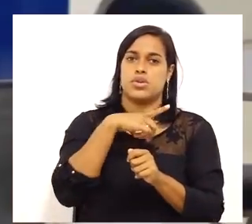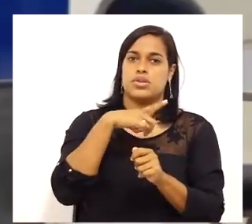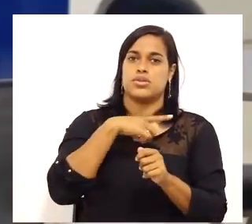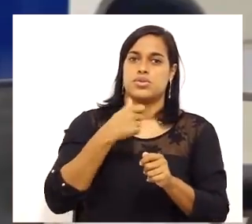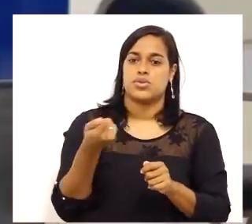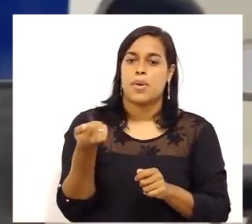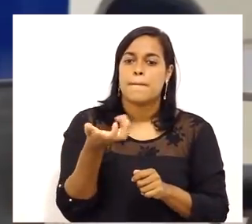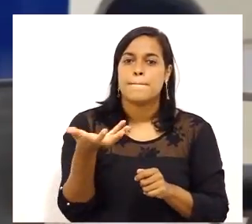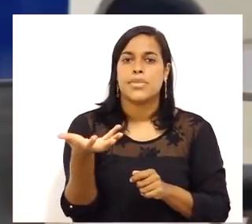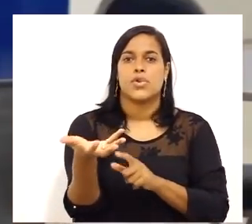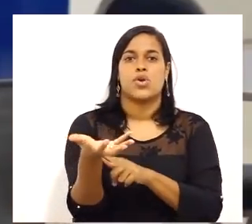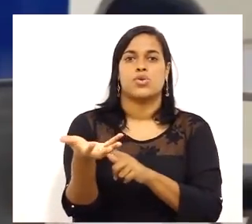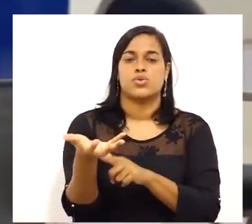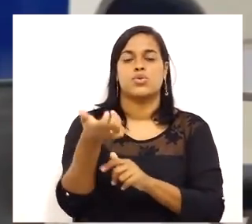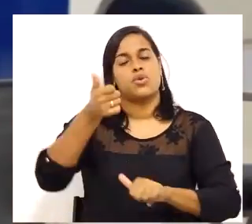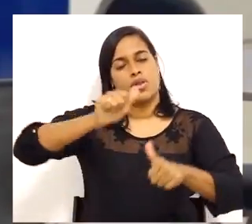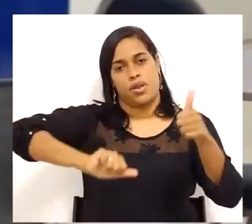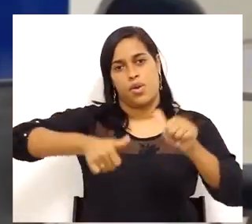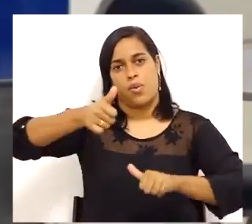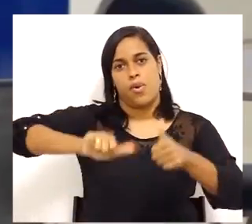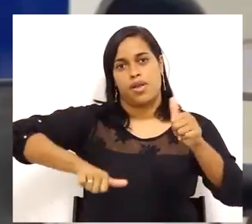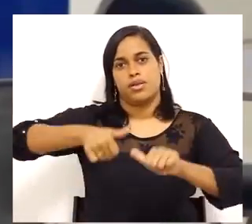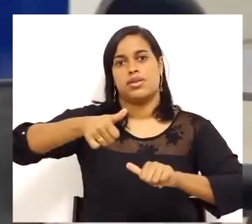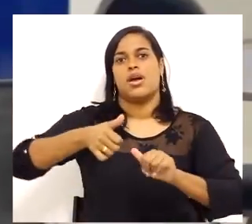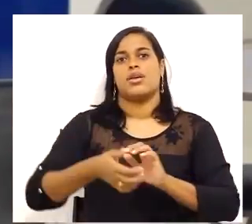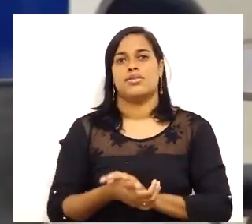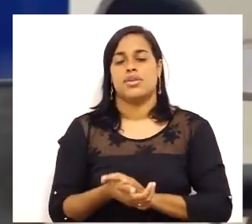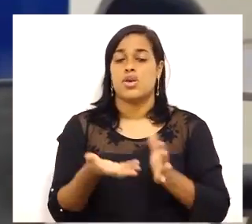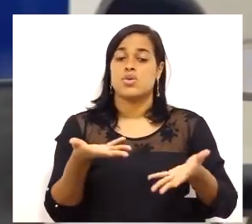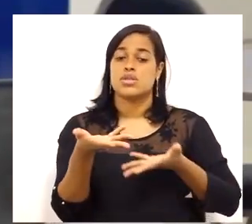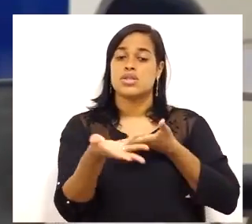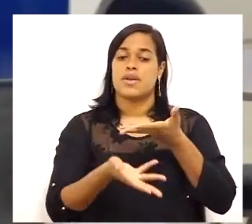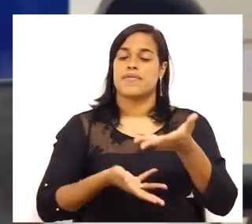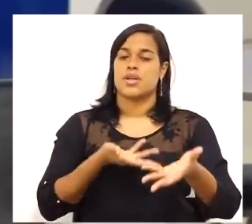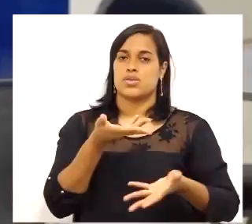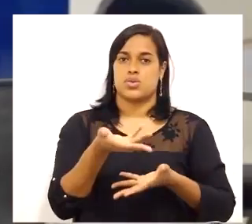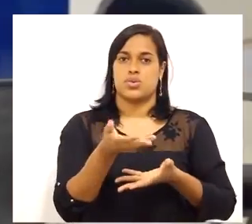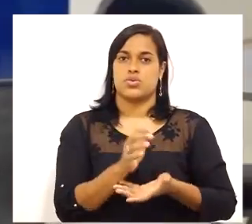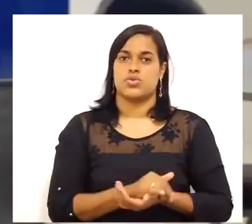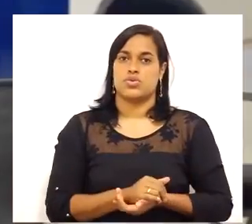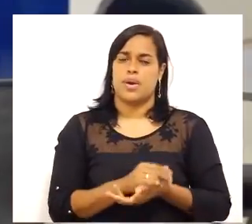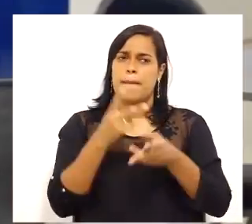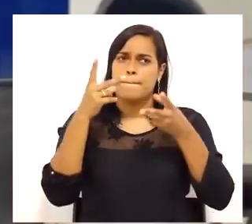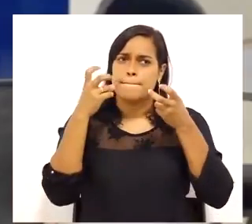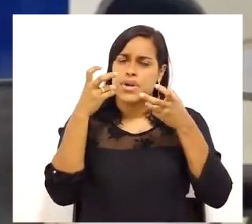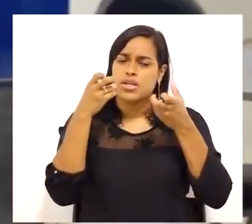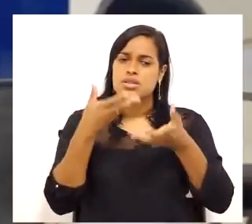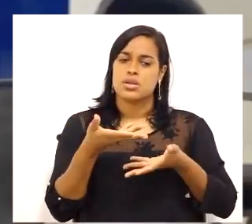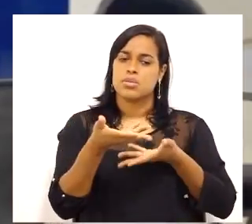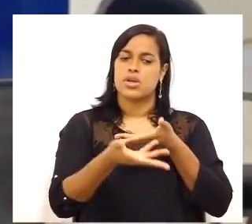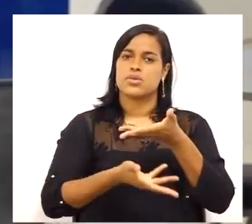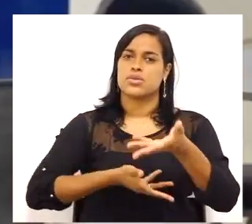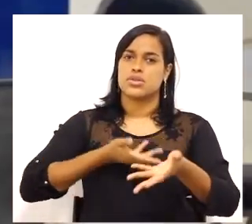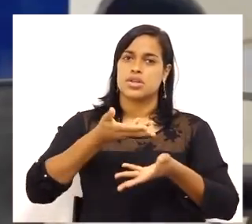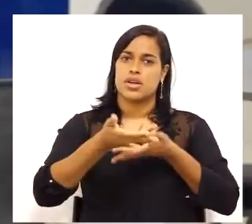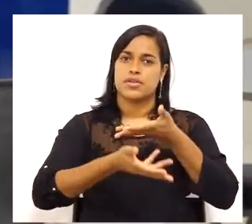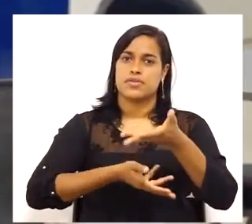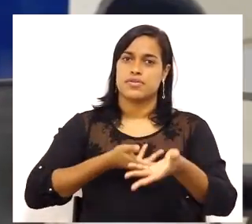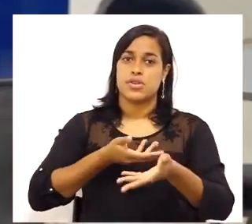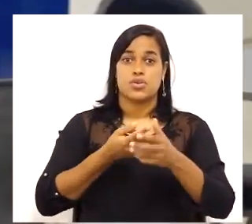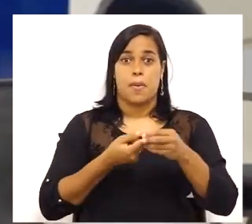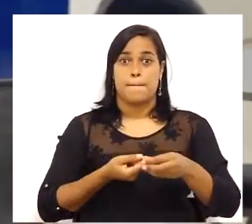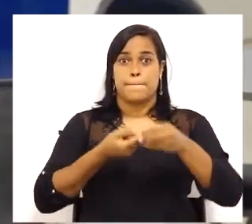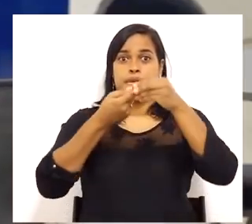físico de qualidade. E com relação aos serviços? Observe que com relação aos serviços, o